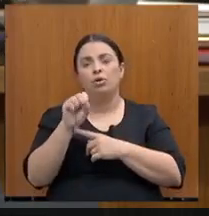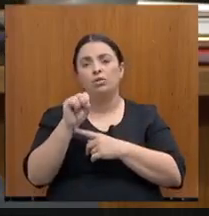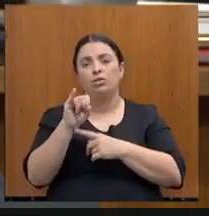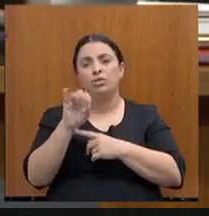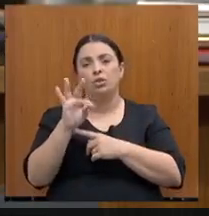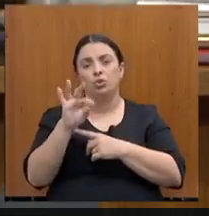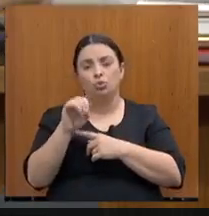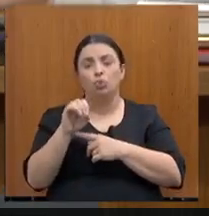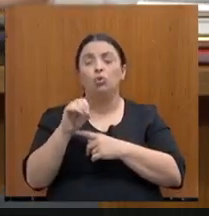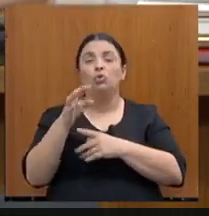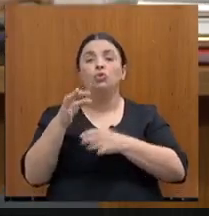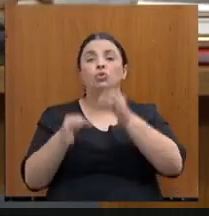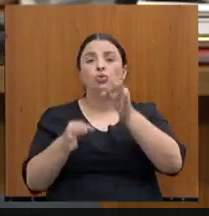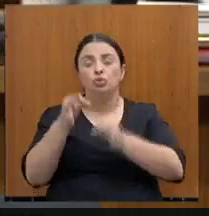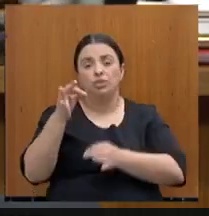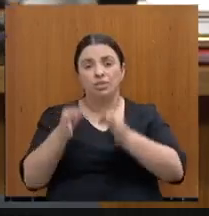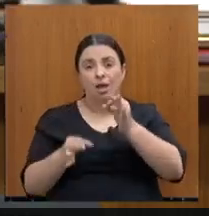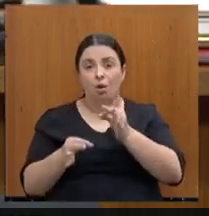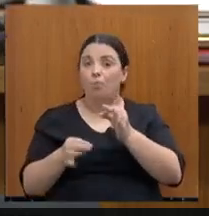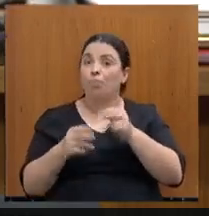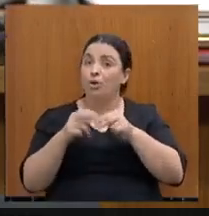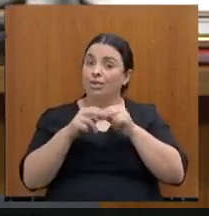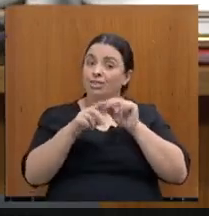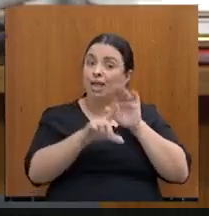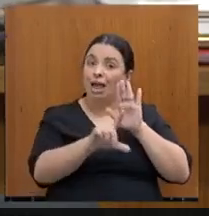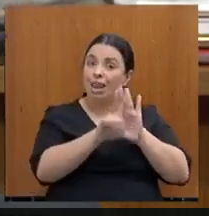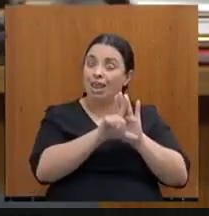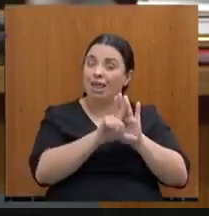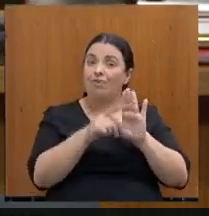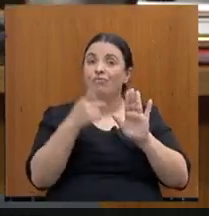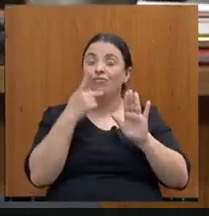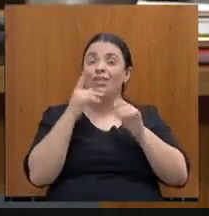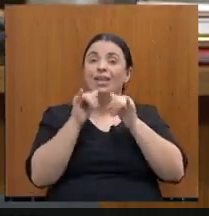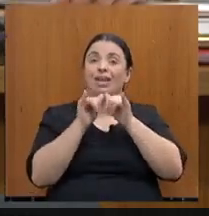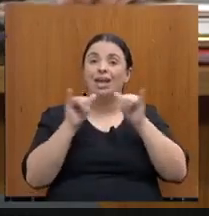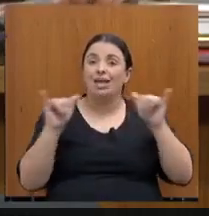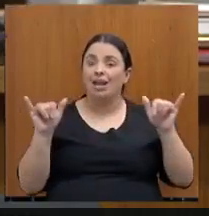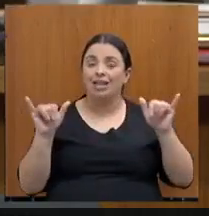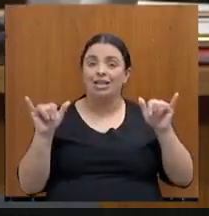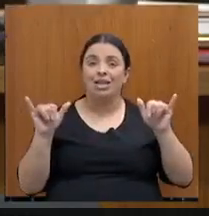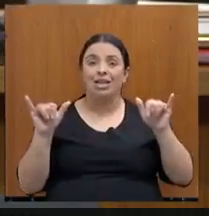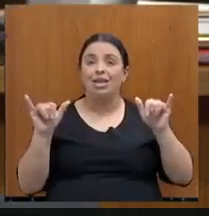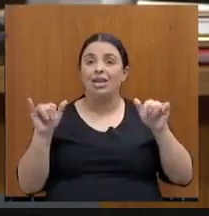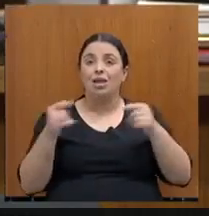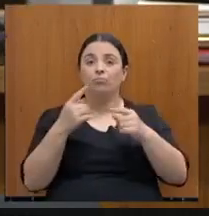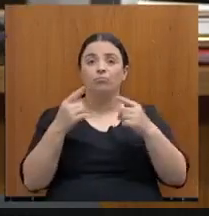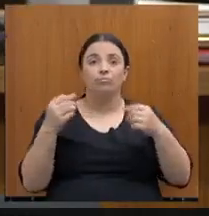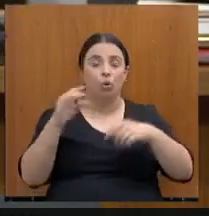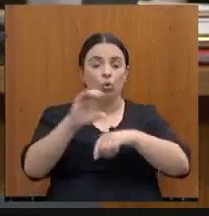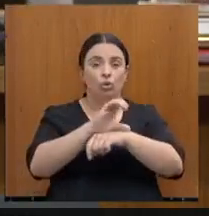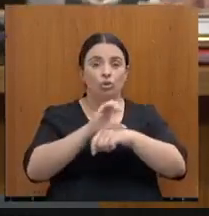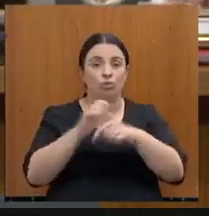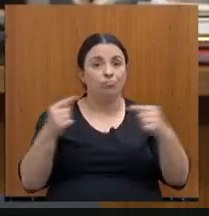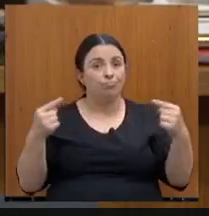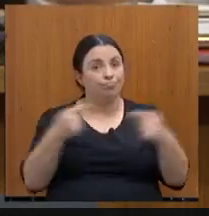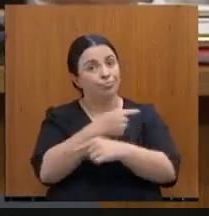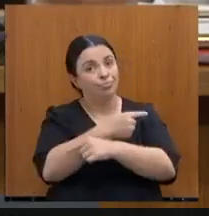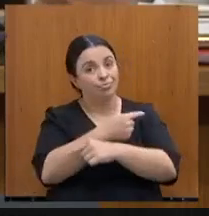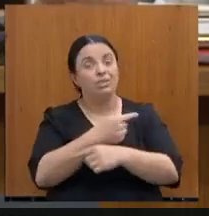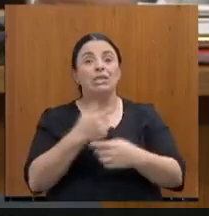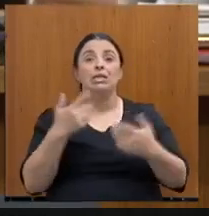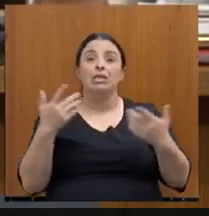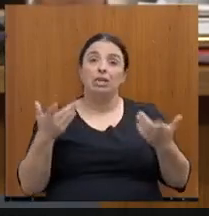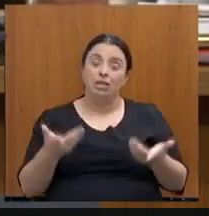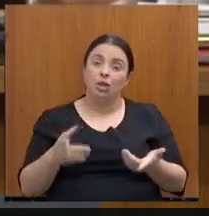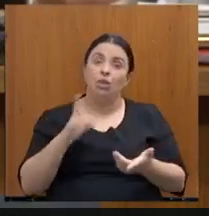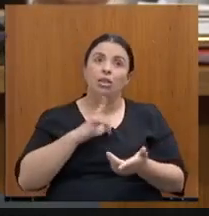declarada inconstitucional, então, a gente precisa fazer o acordo, a gente está fazendo esse acordo com o Tribunal de Justiça, se eu não me engano, algo como